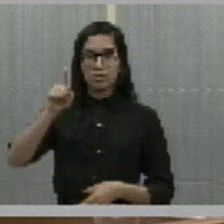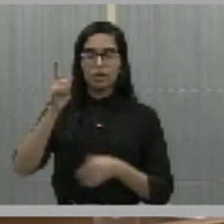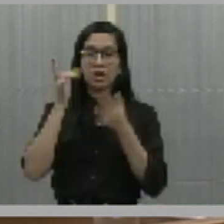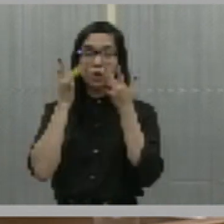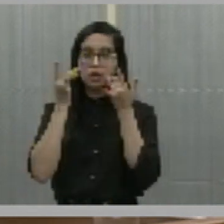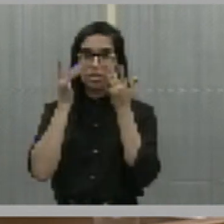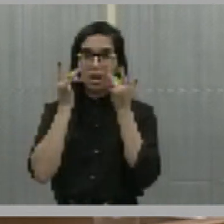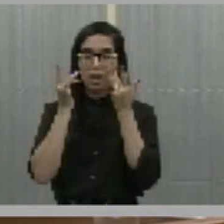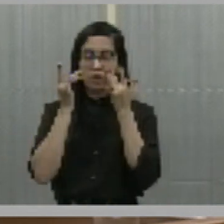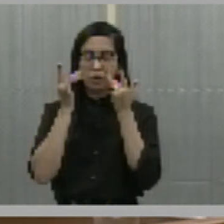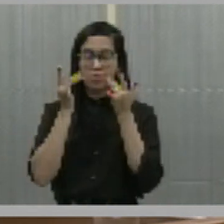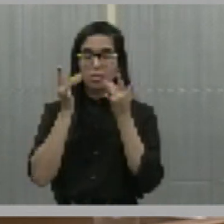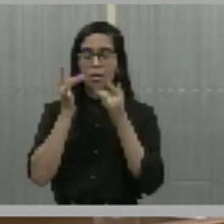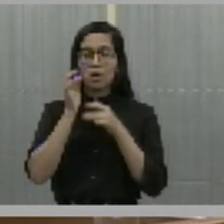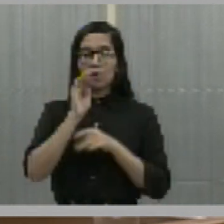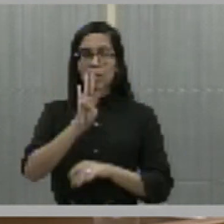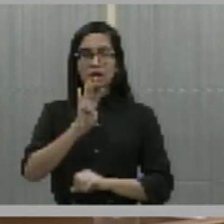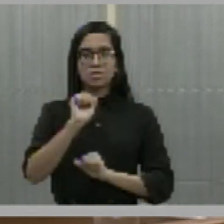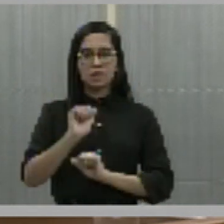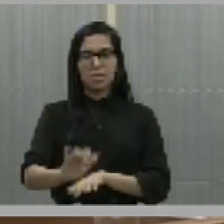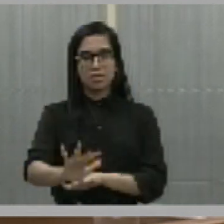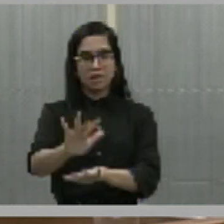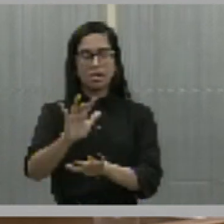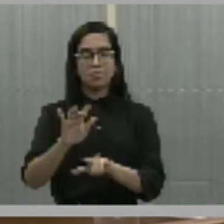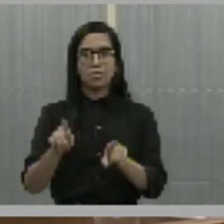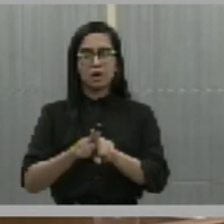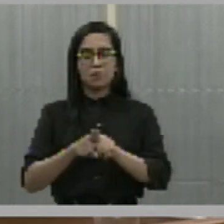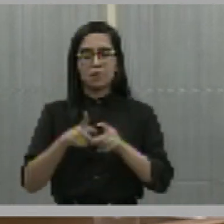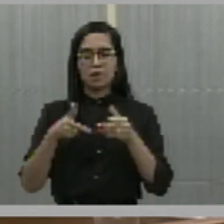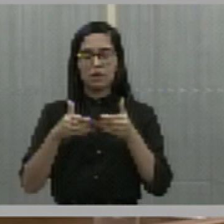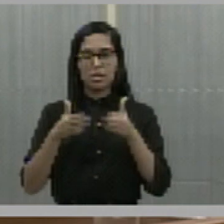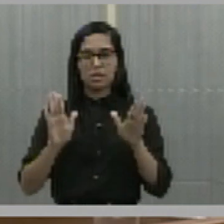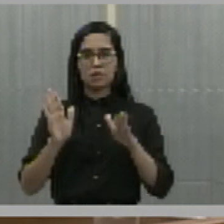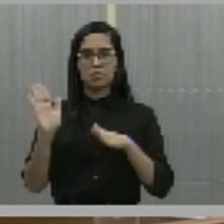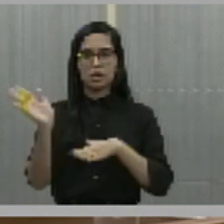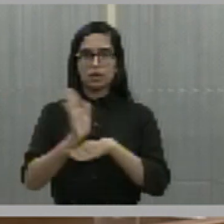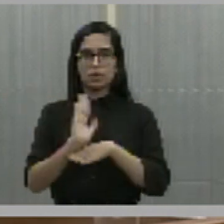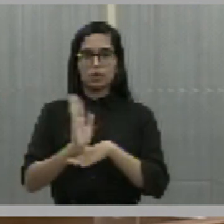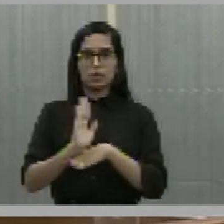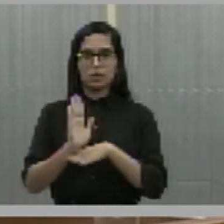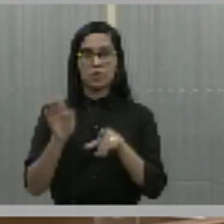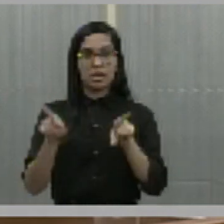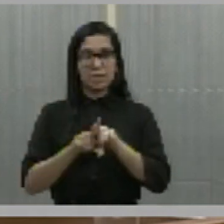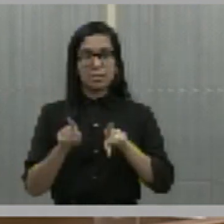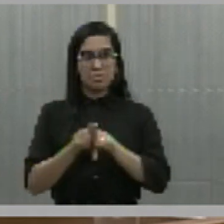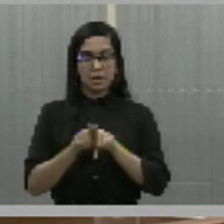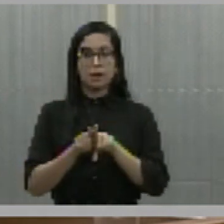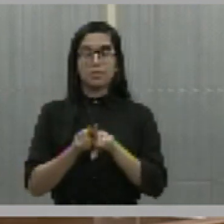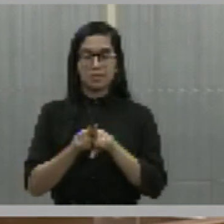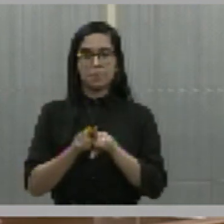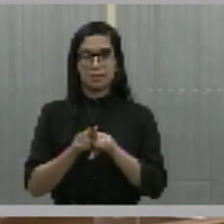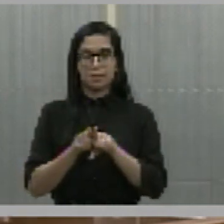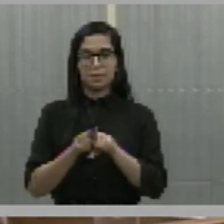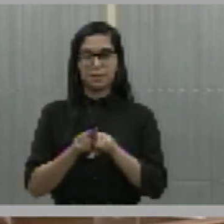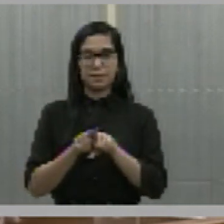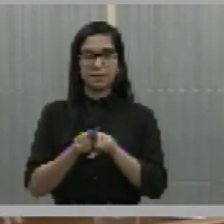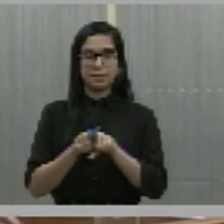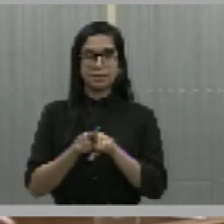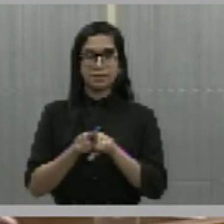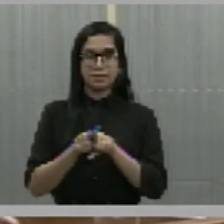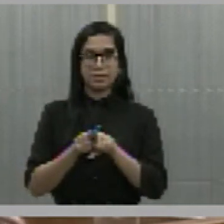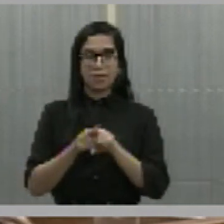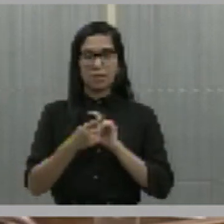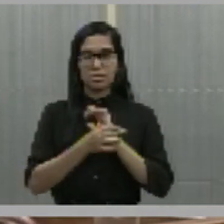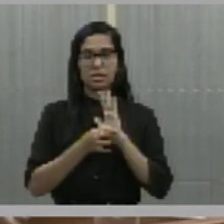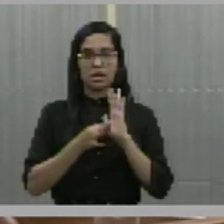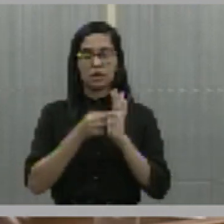Setembro de um outro momento muito importante, o lançamento do filme, também pela visão do cineasta